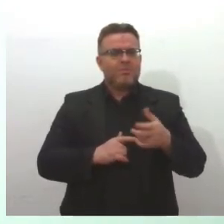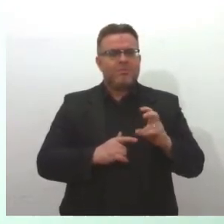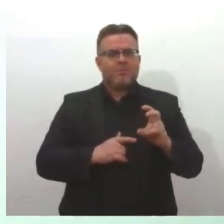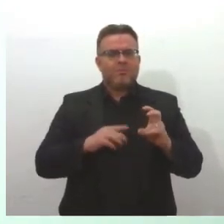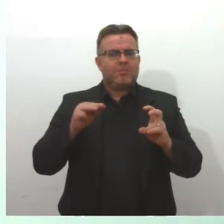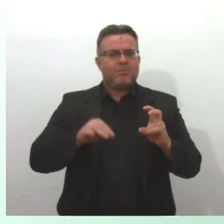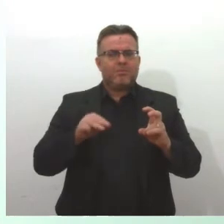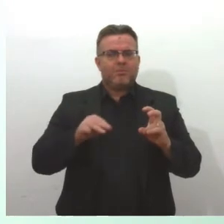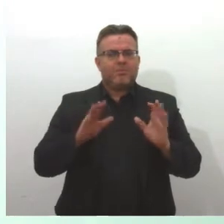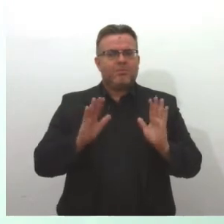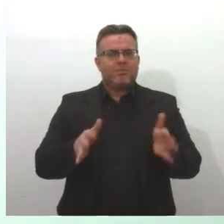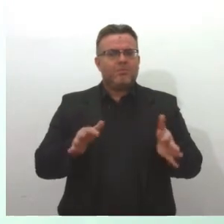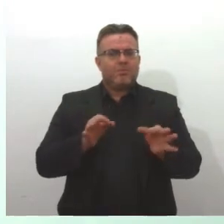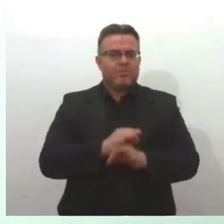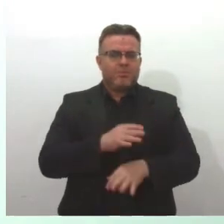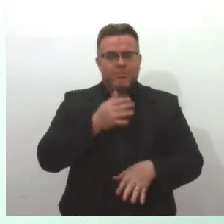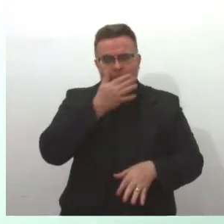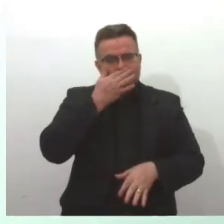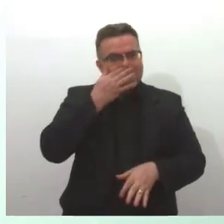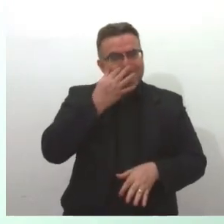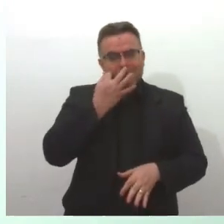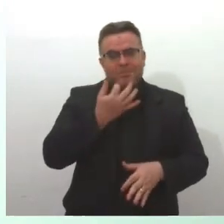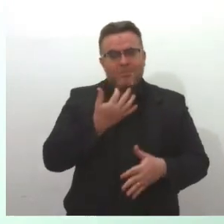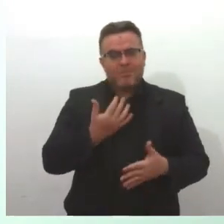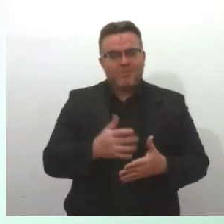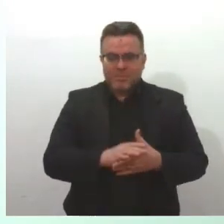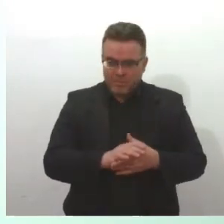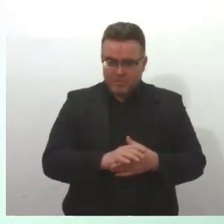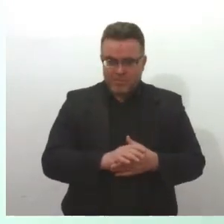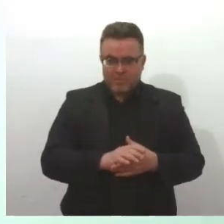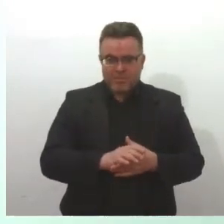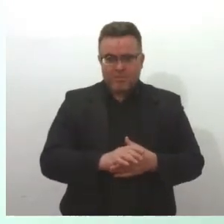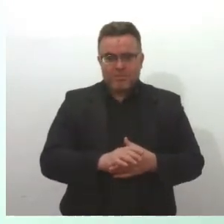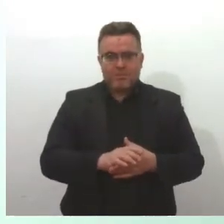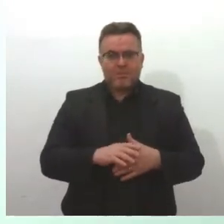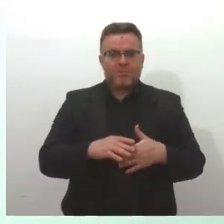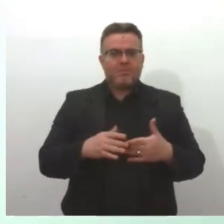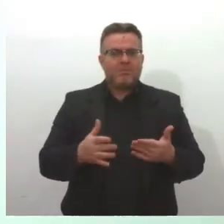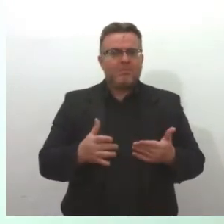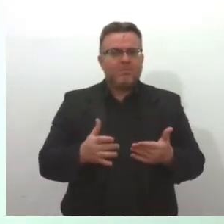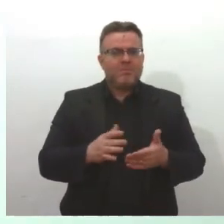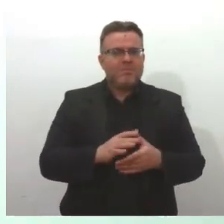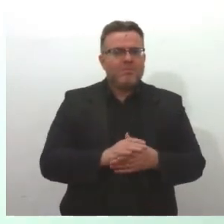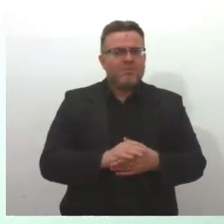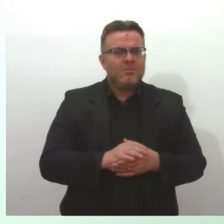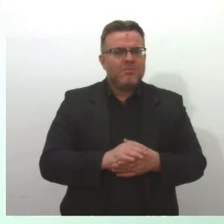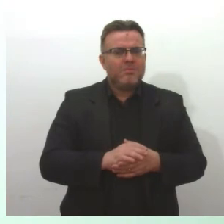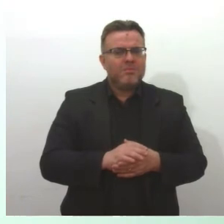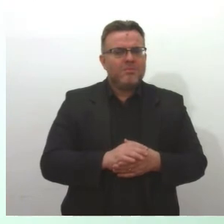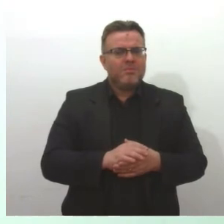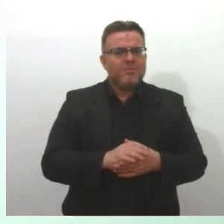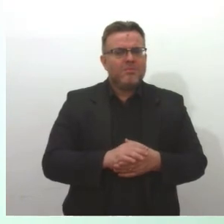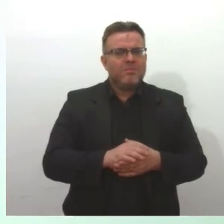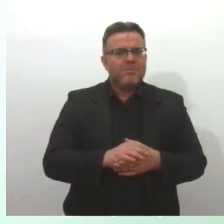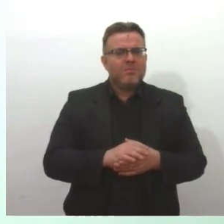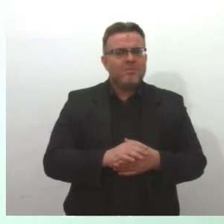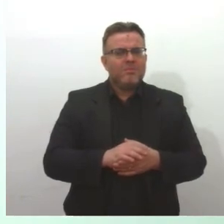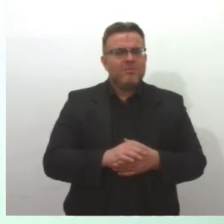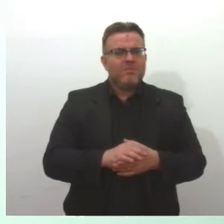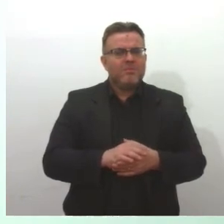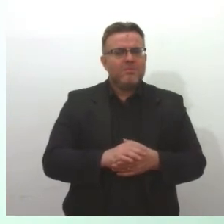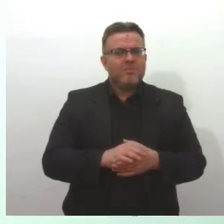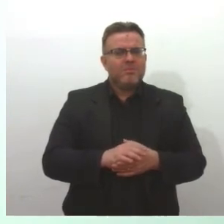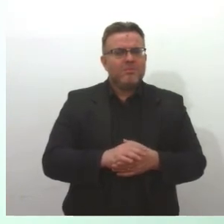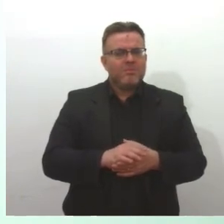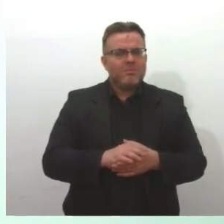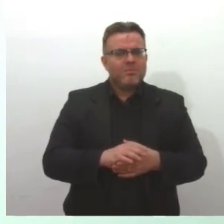nós atingimos as 150 vagas de escondeiros por dia, porque não adianta a gente atender tantas vagas e não atender o cidadão. É